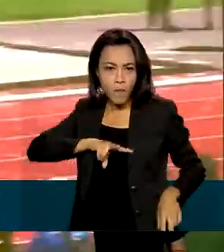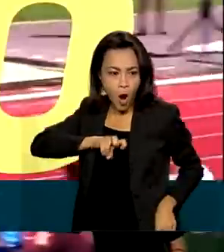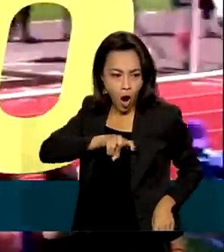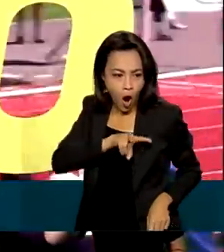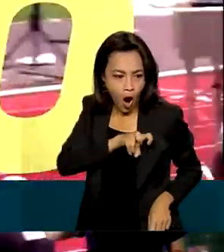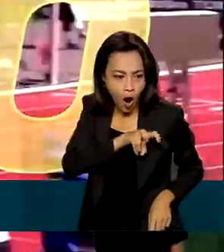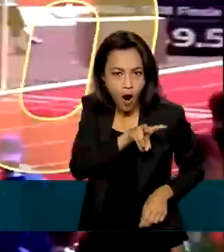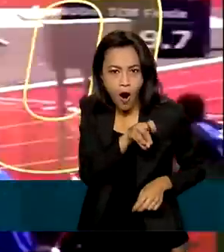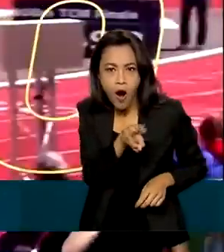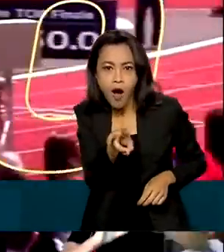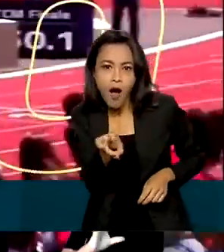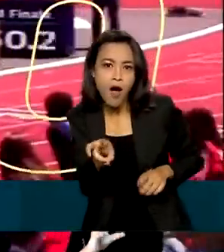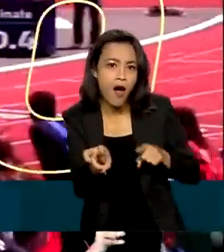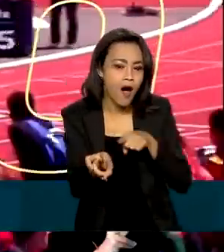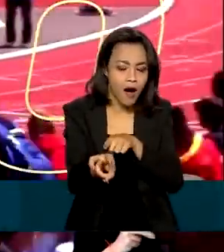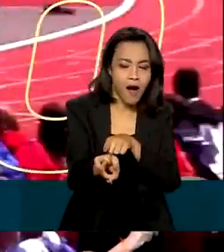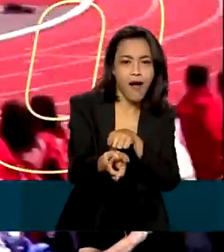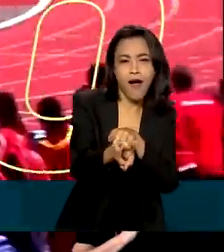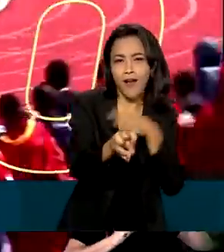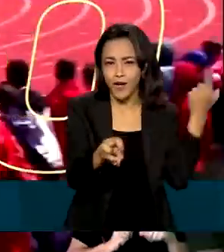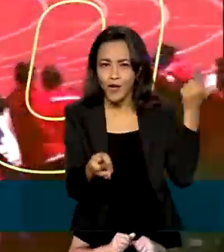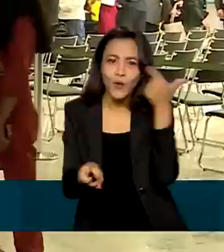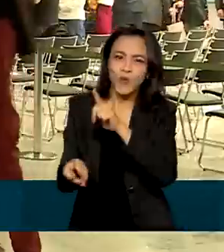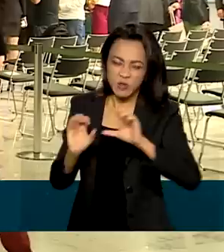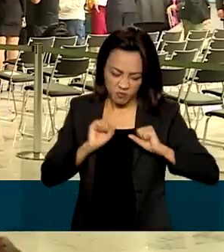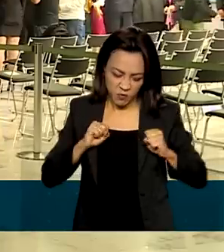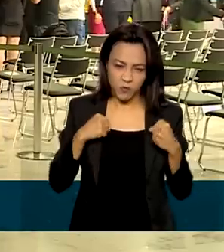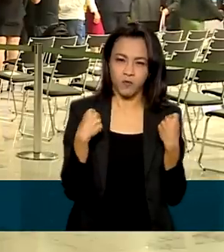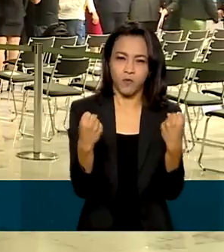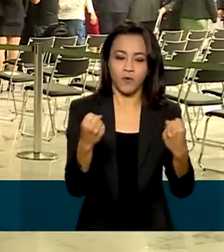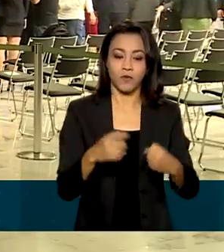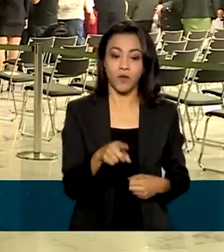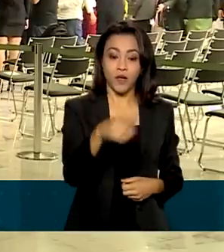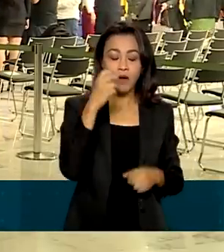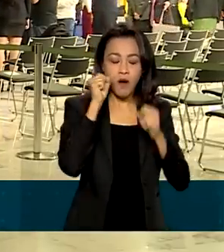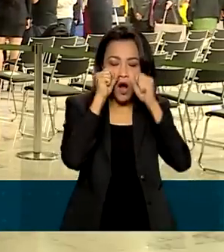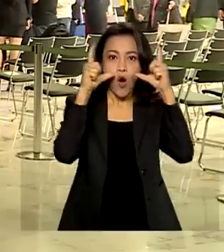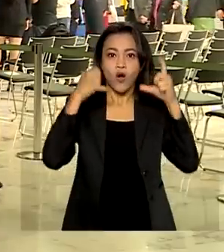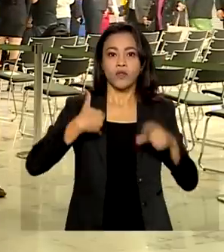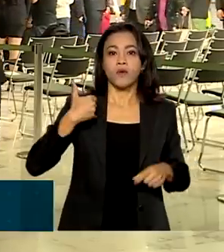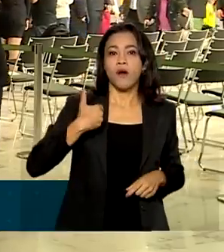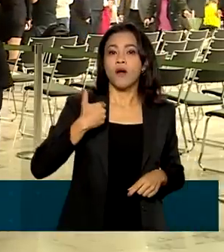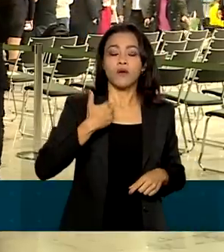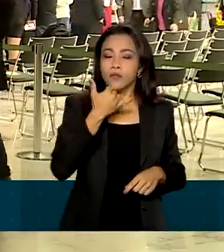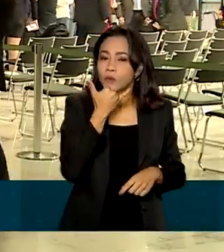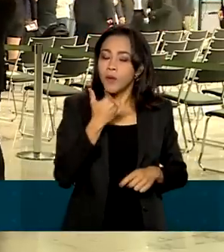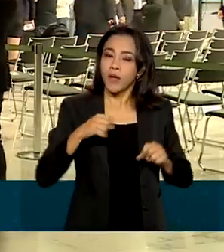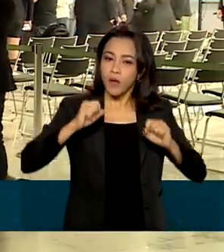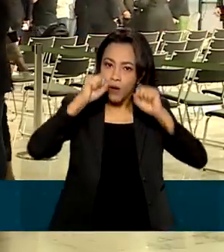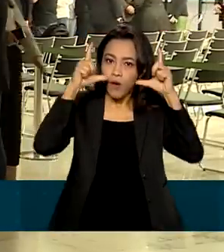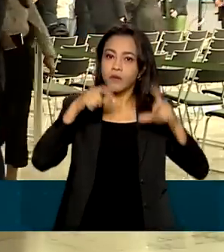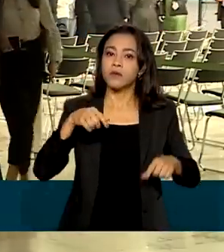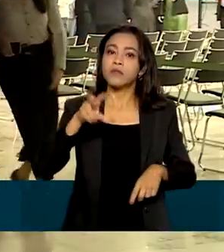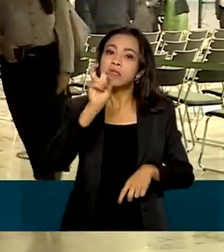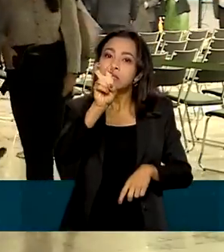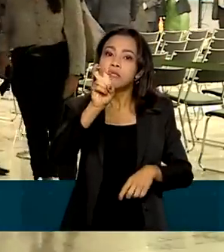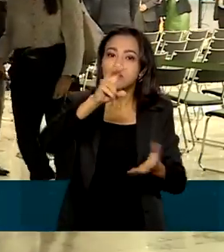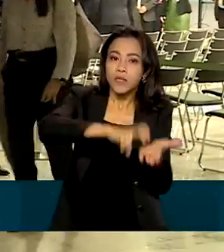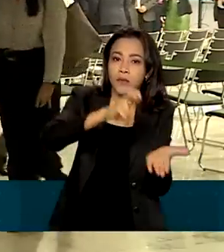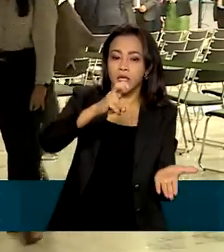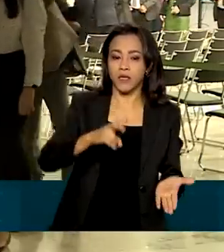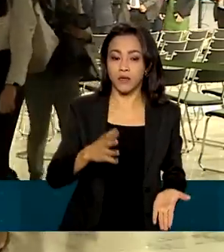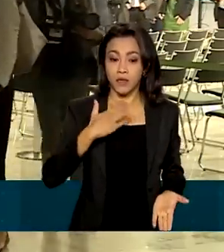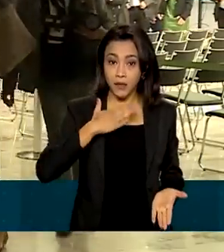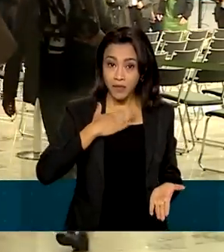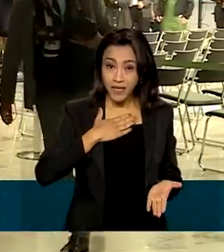diz que a vitória foi fruto de muita dedicação. Eu acordo às cinco da manhã para treinar, vou para a praça, que lá na minha cidade